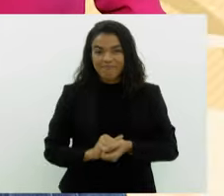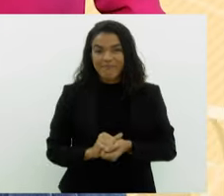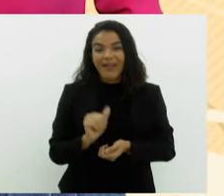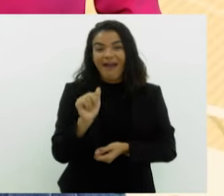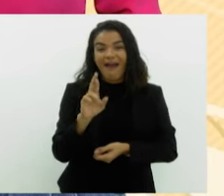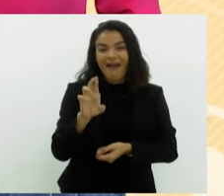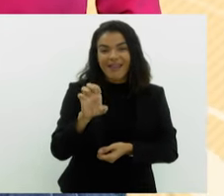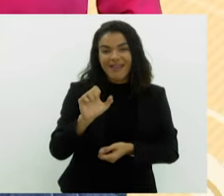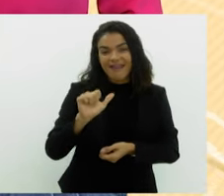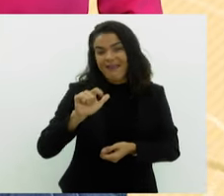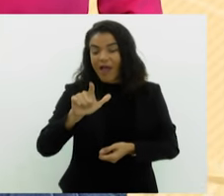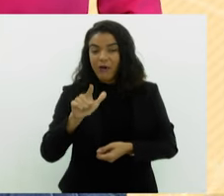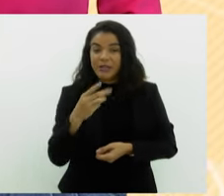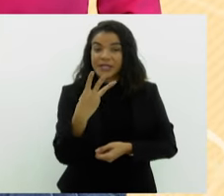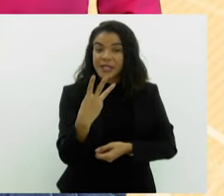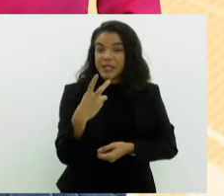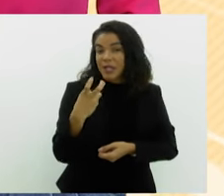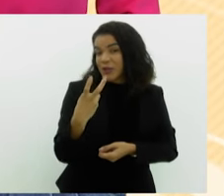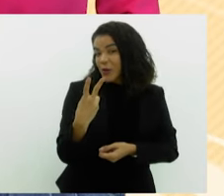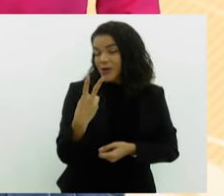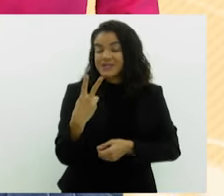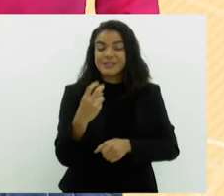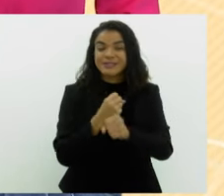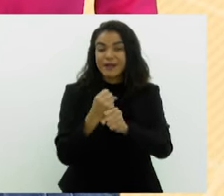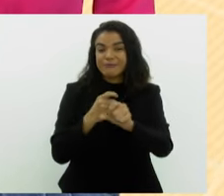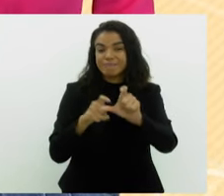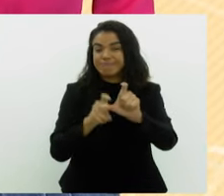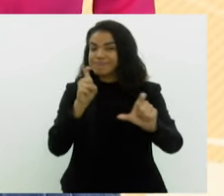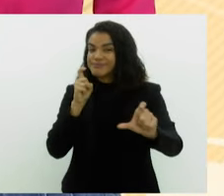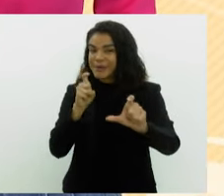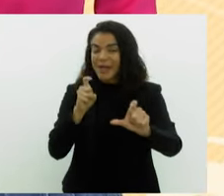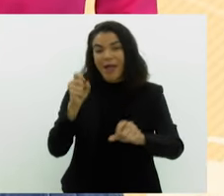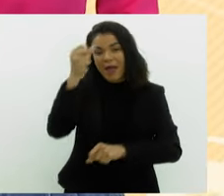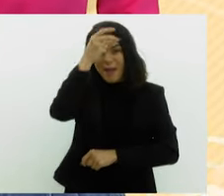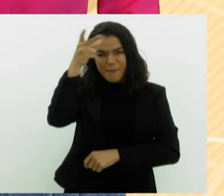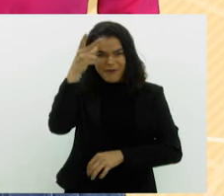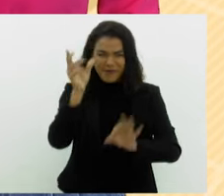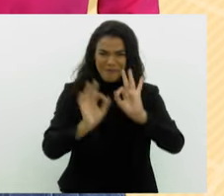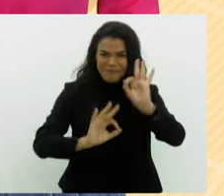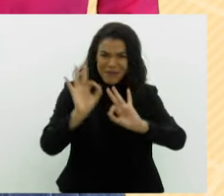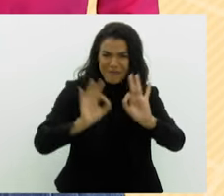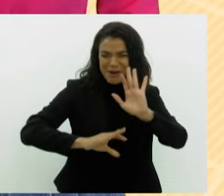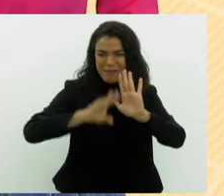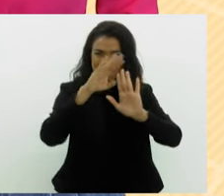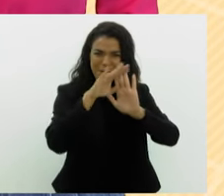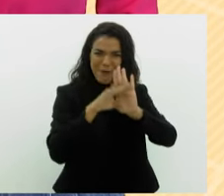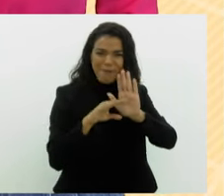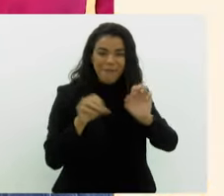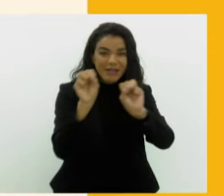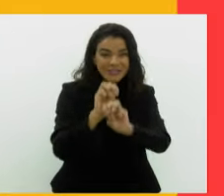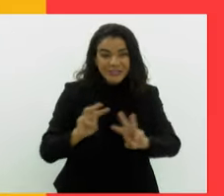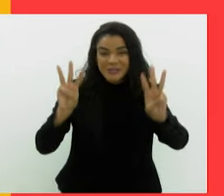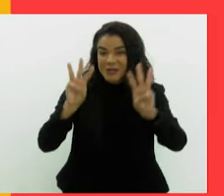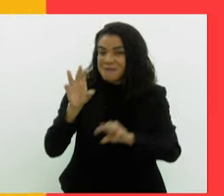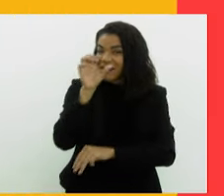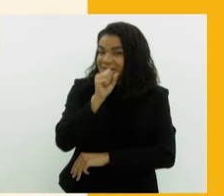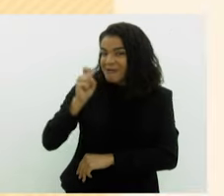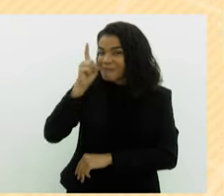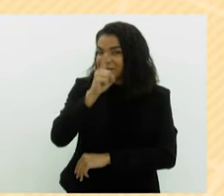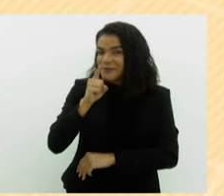completando 32 anos de emancipação e, para comemorar, a Prefeitura preparou uma série de shows para o final de semana.